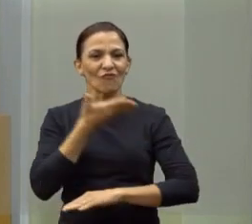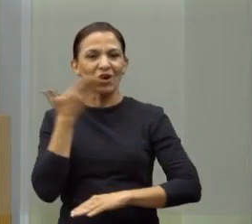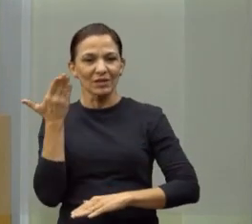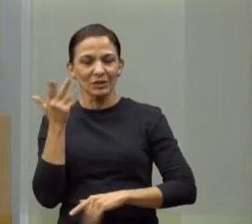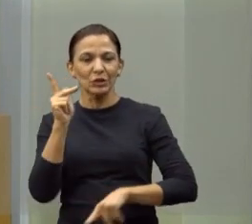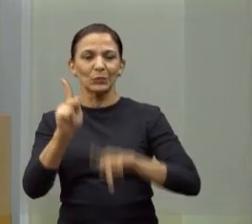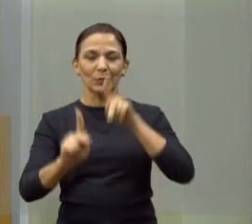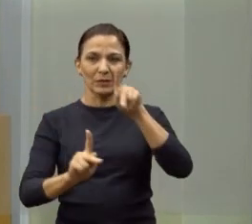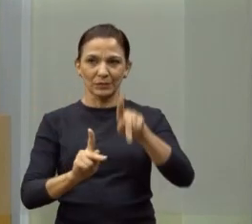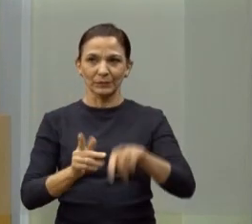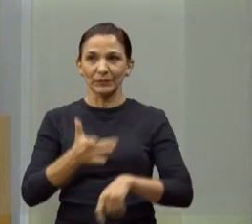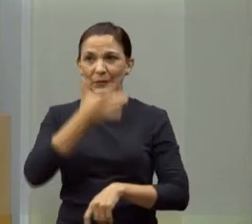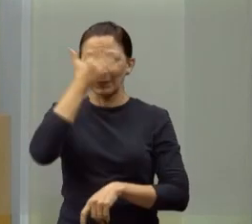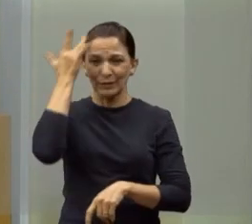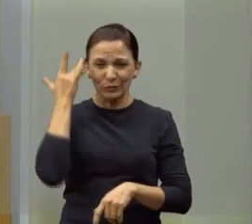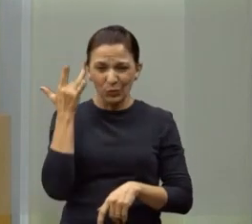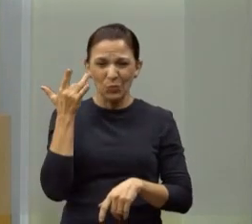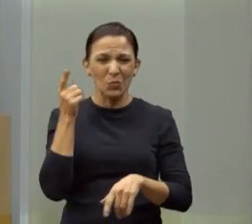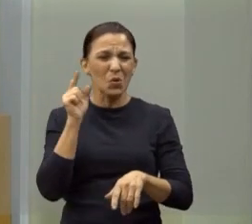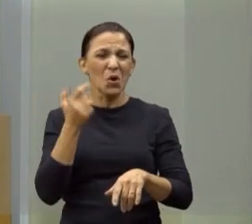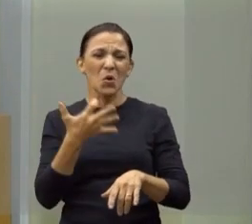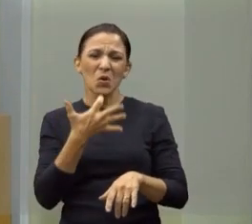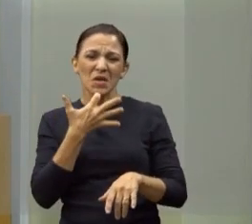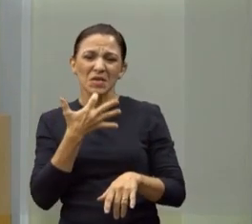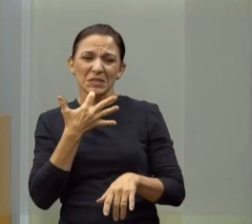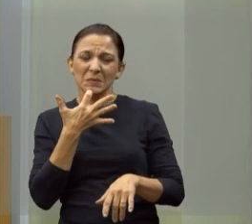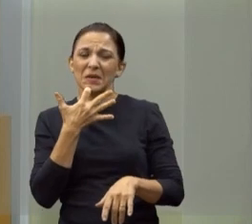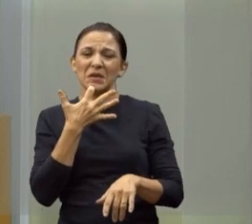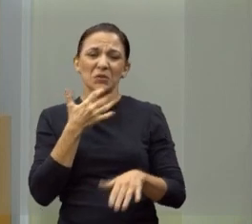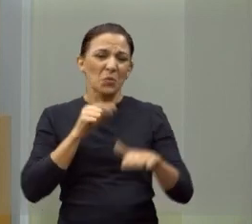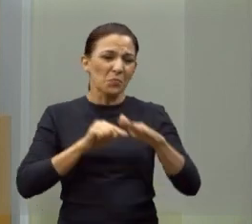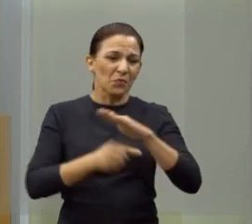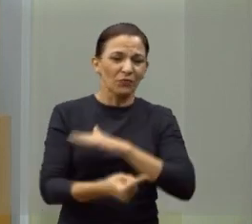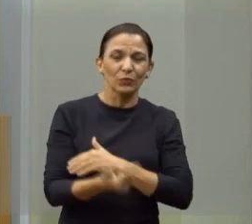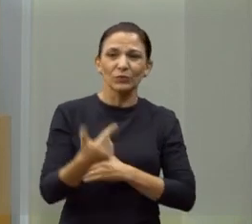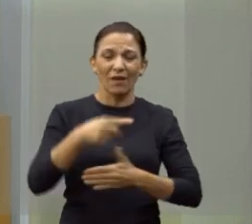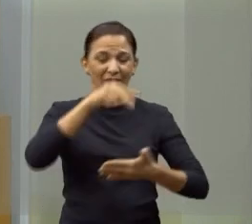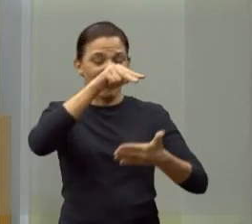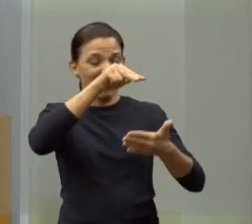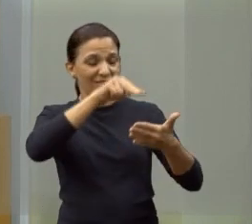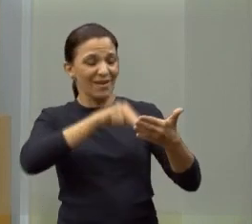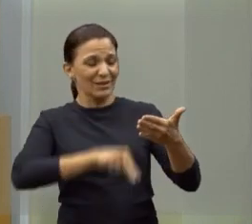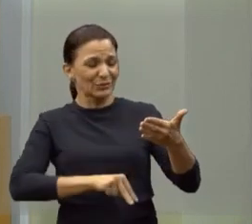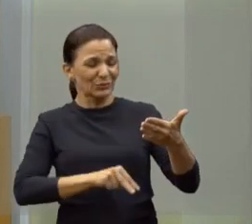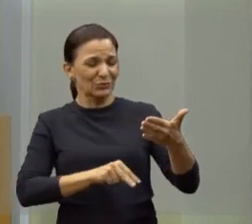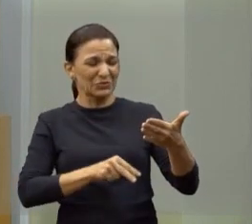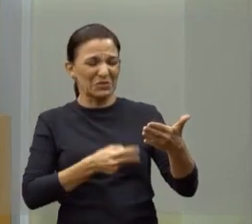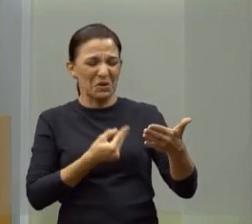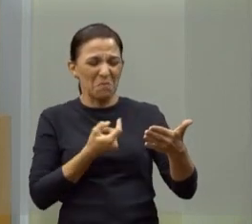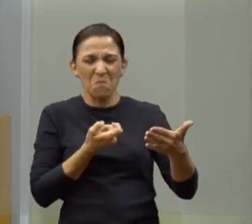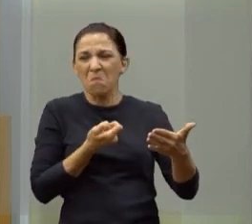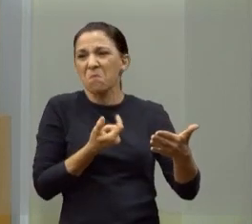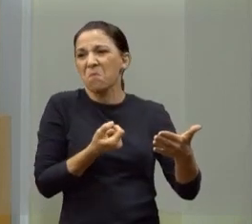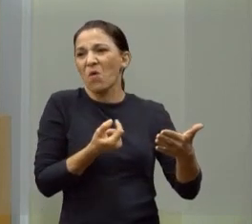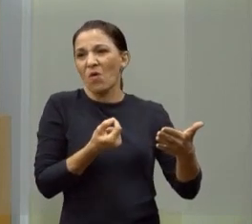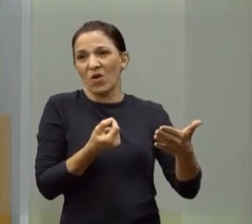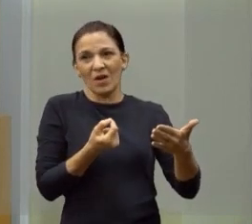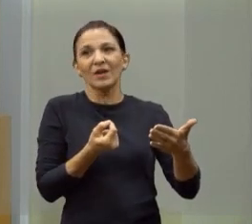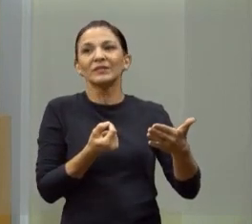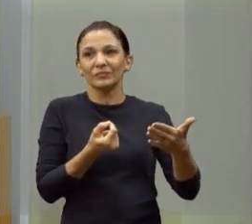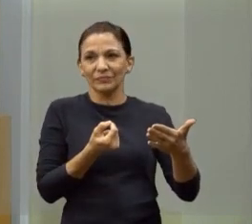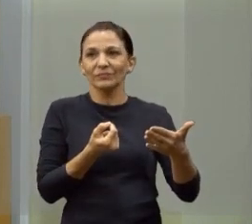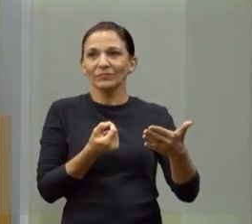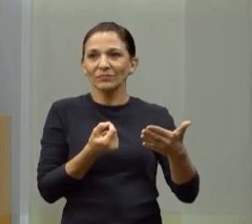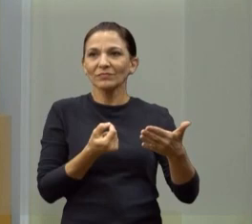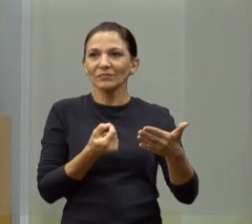As pessoas se tornaram superficiais. As pessoas começaram a fazer leituras de formas superficiais. As pessoas